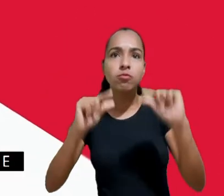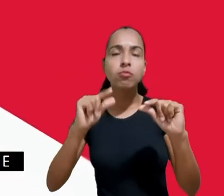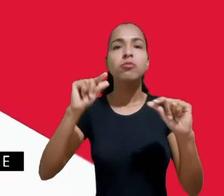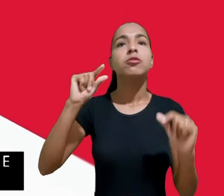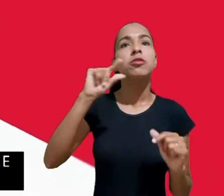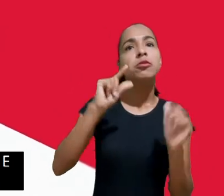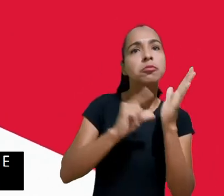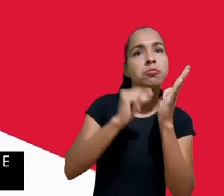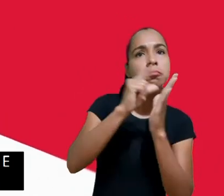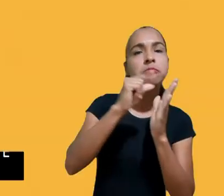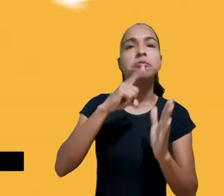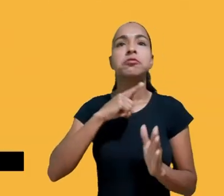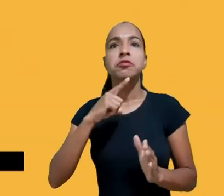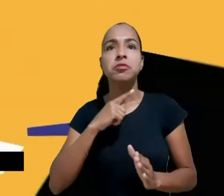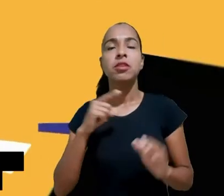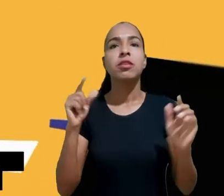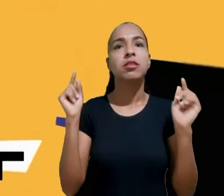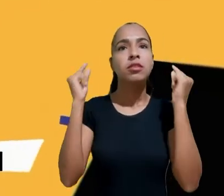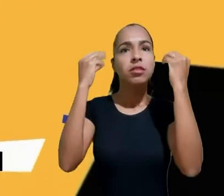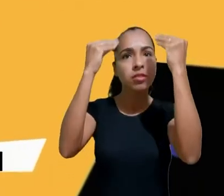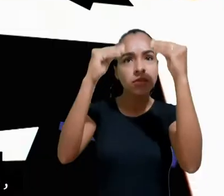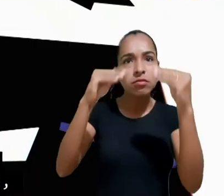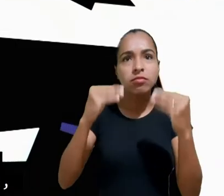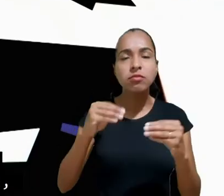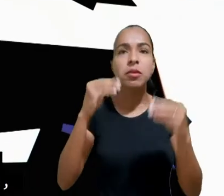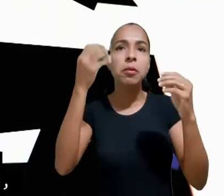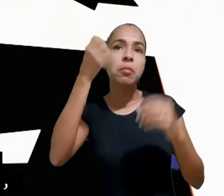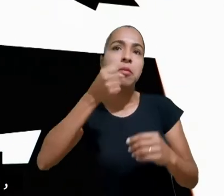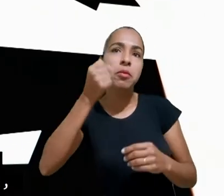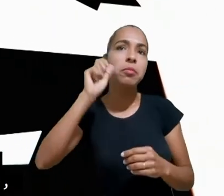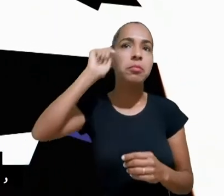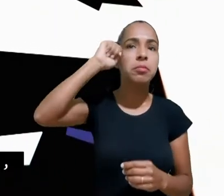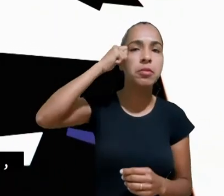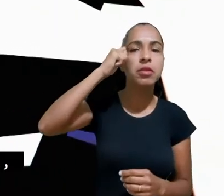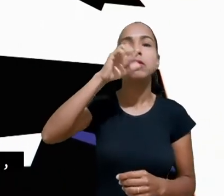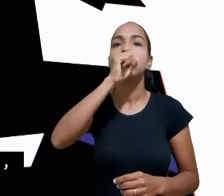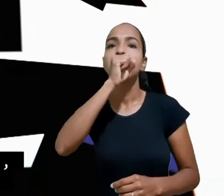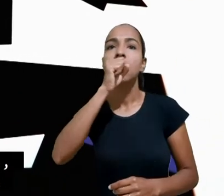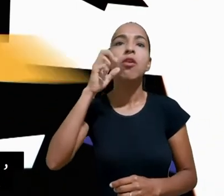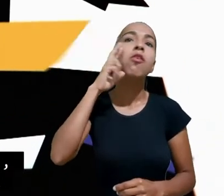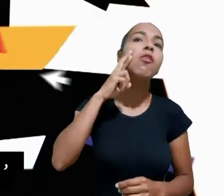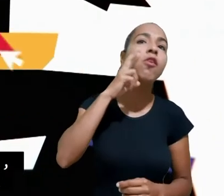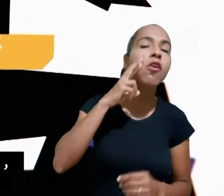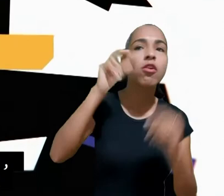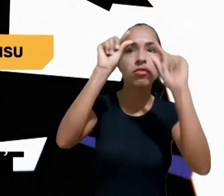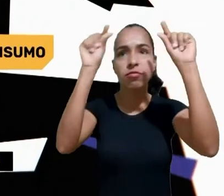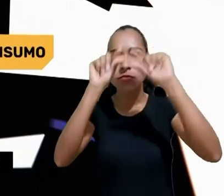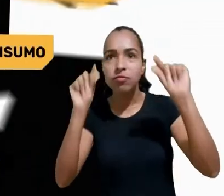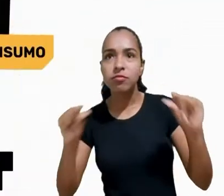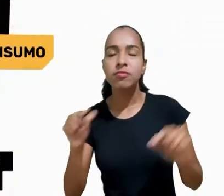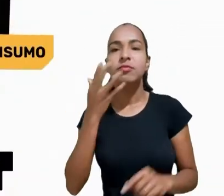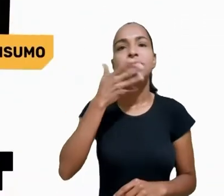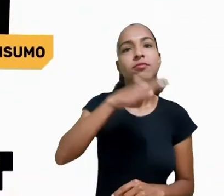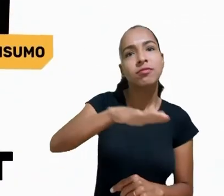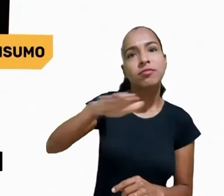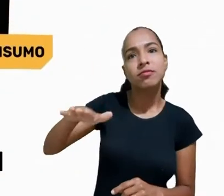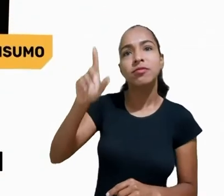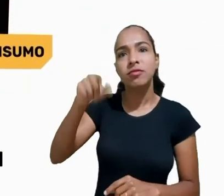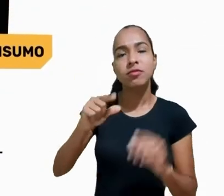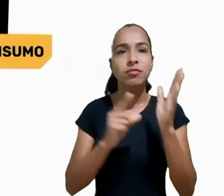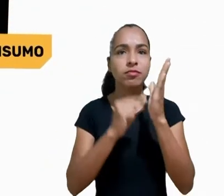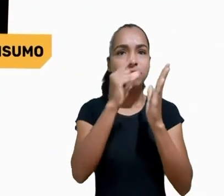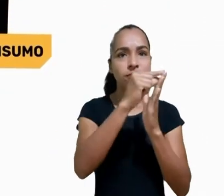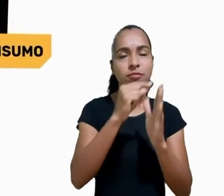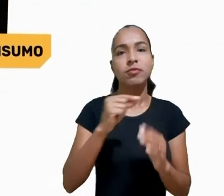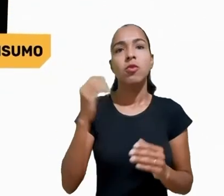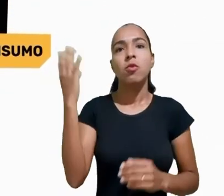Ao centro, em letras brancas sobre fundo preto, rosa e laranja, o texto. As Infâncias na Era da Convergência Digital. Quarto Fórum Internacional Criança